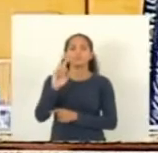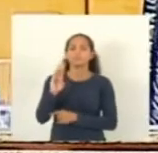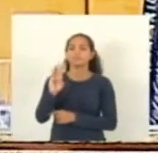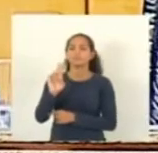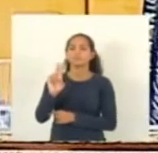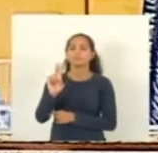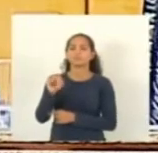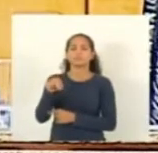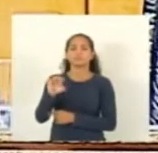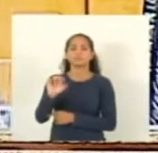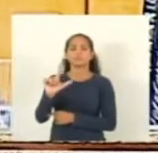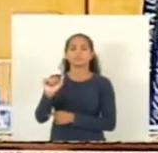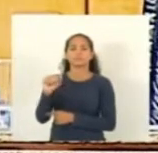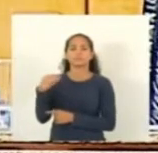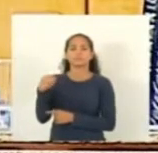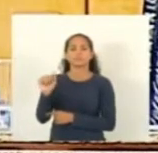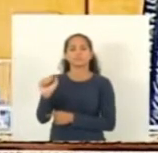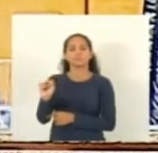Bruno Lamas